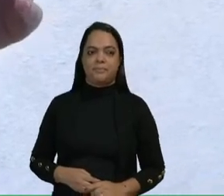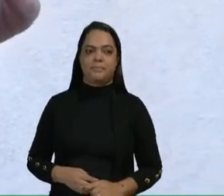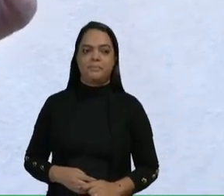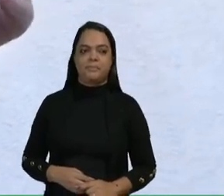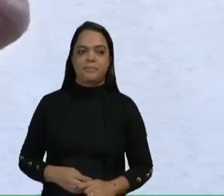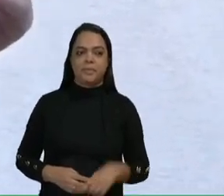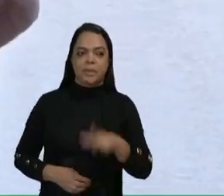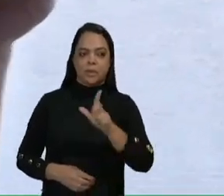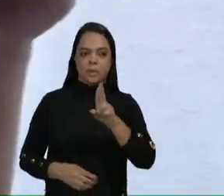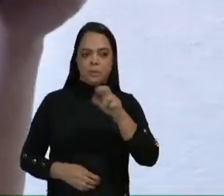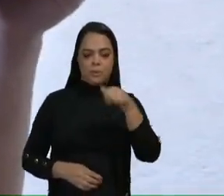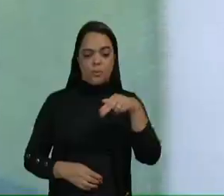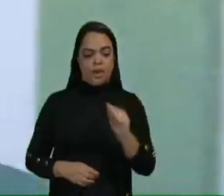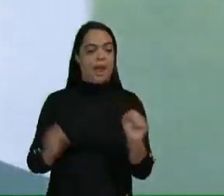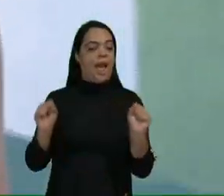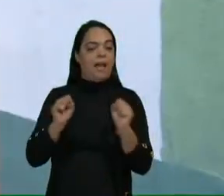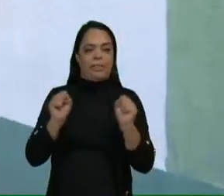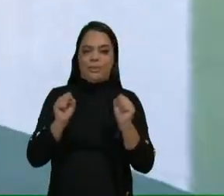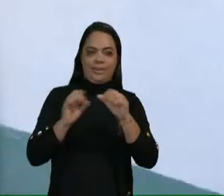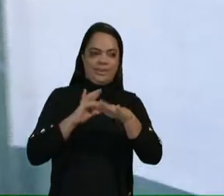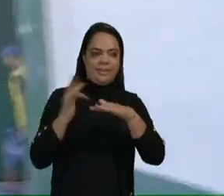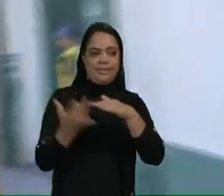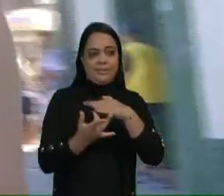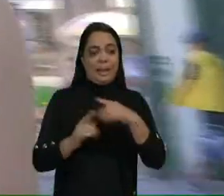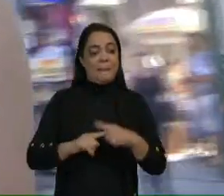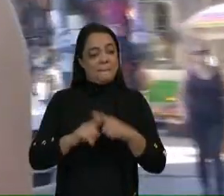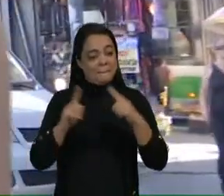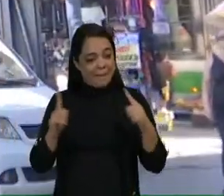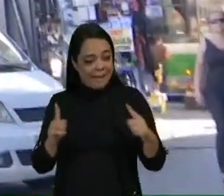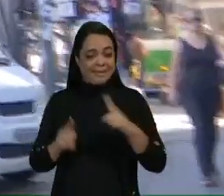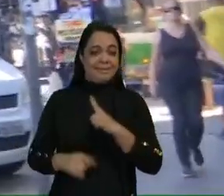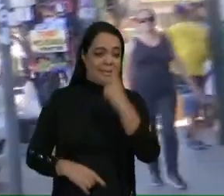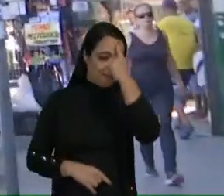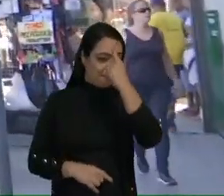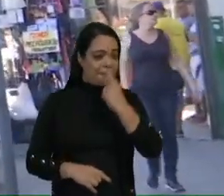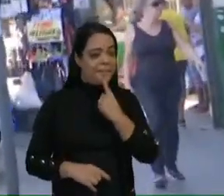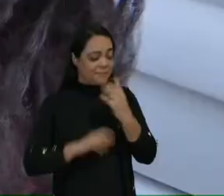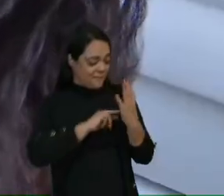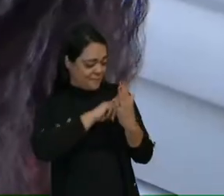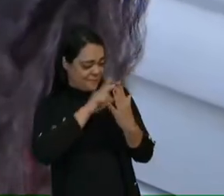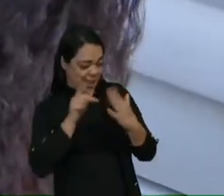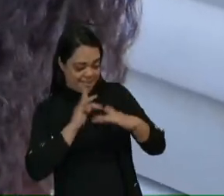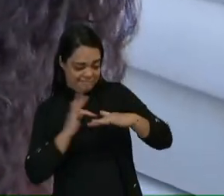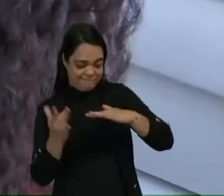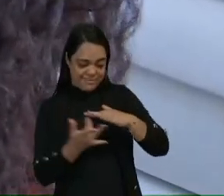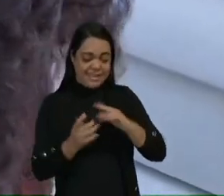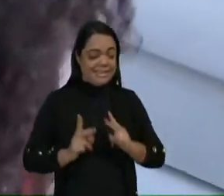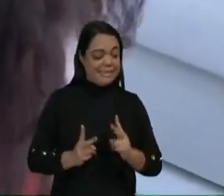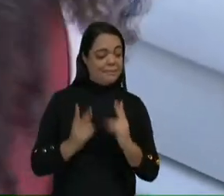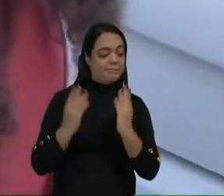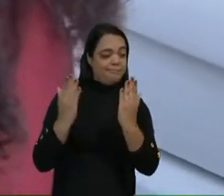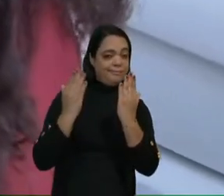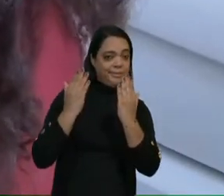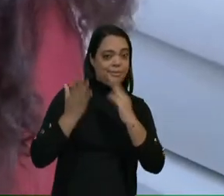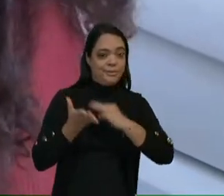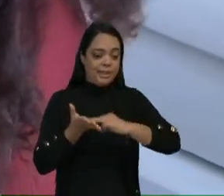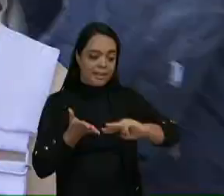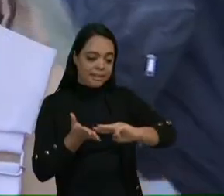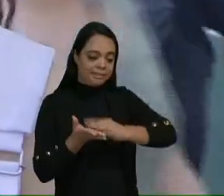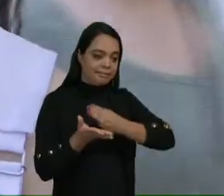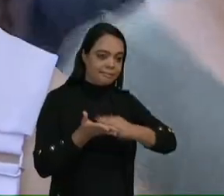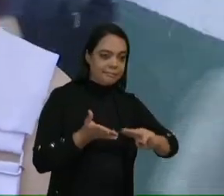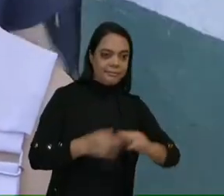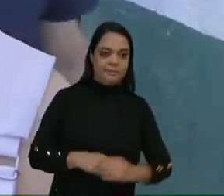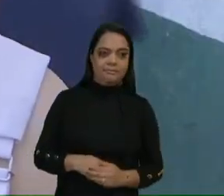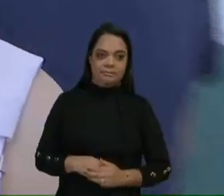A Luana adora as redes sociais, mas apesar de ter perfis em várias delas, sempre desconfia das mensagens que recebe.